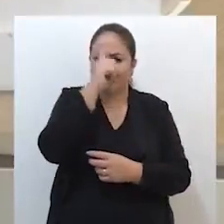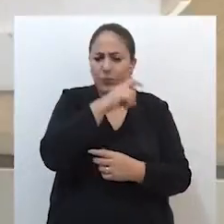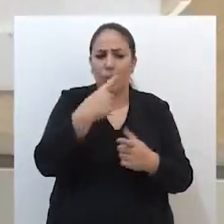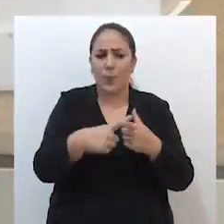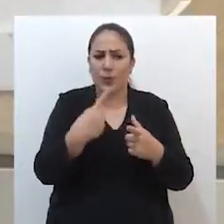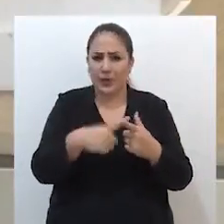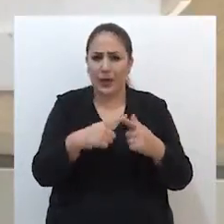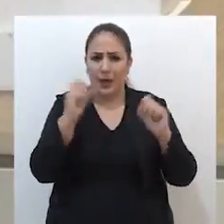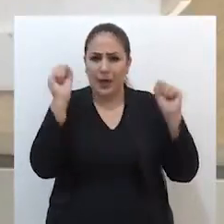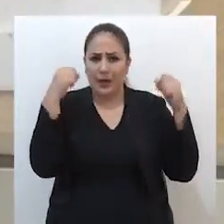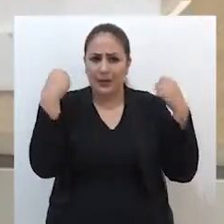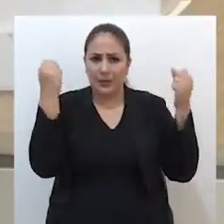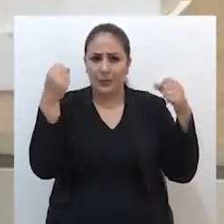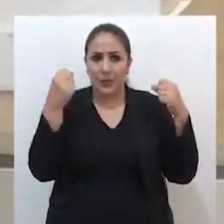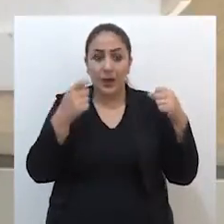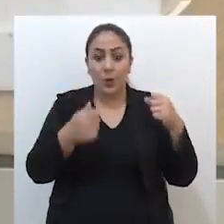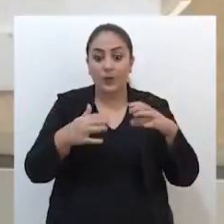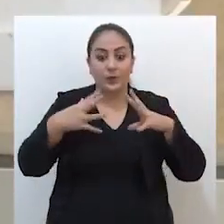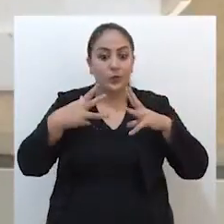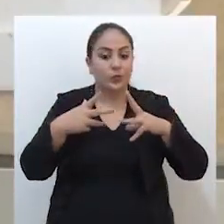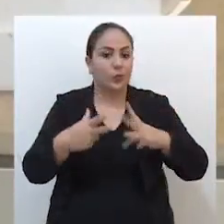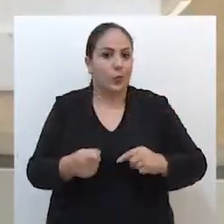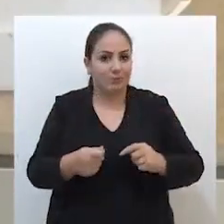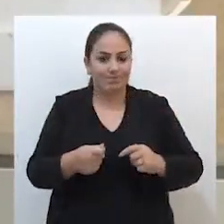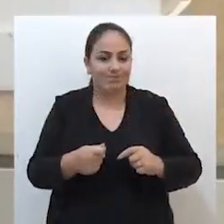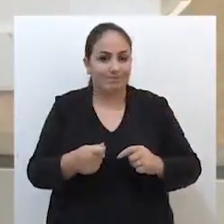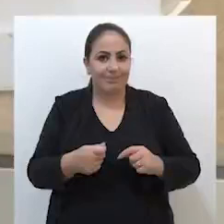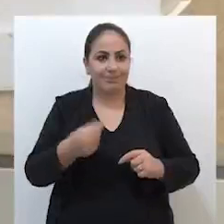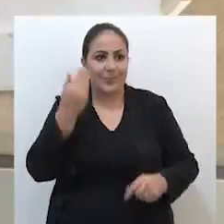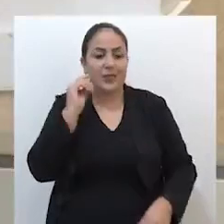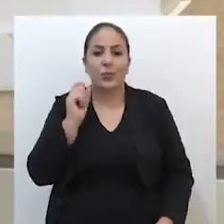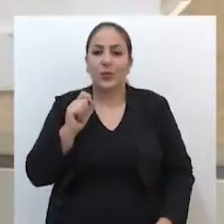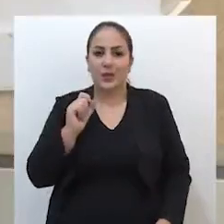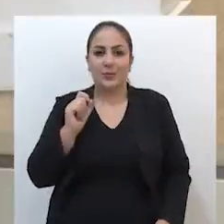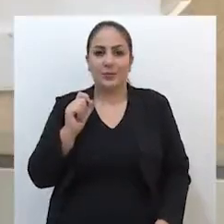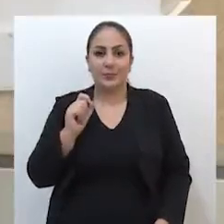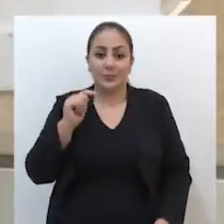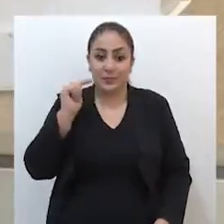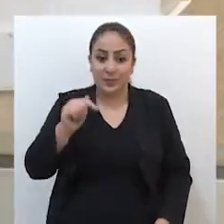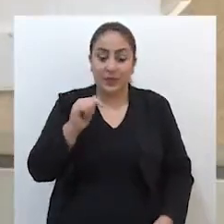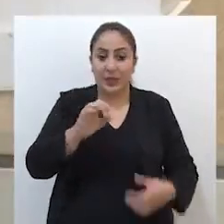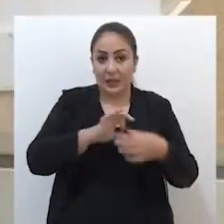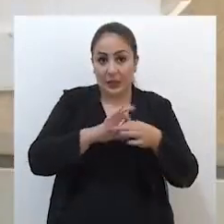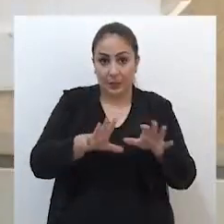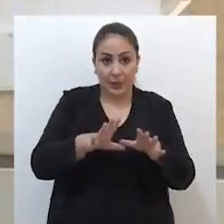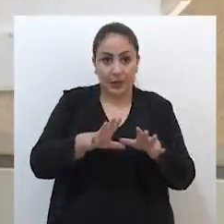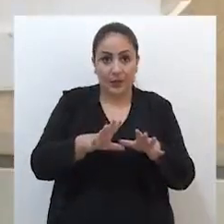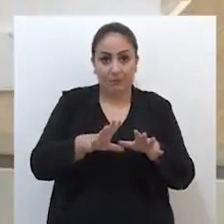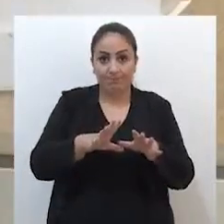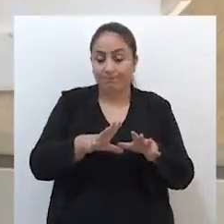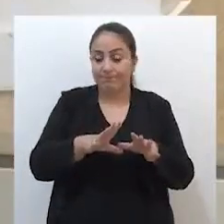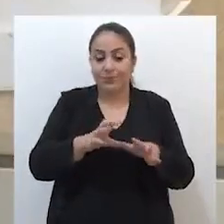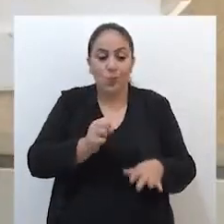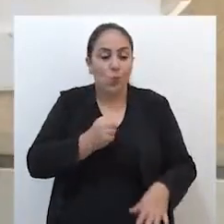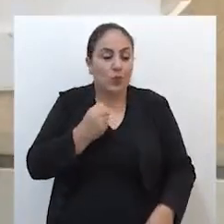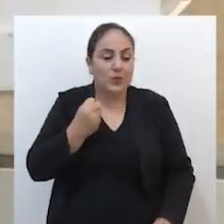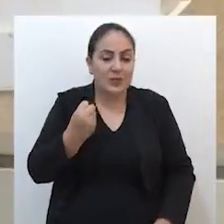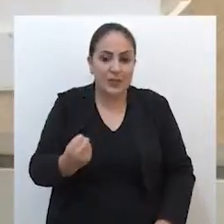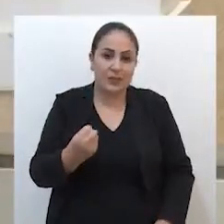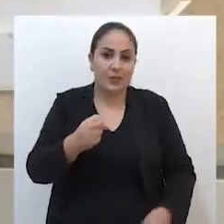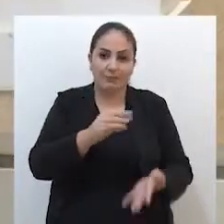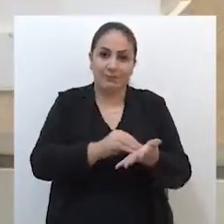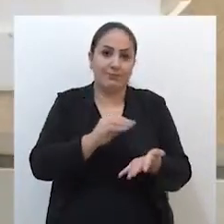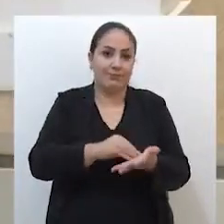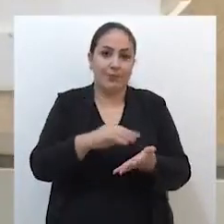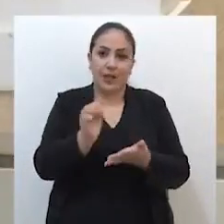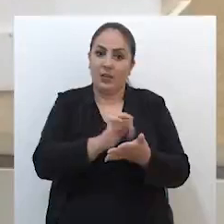difícil porque as academias, ou boa parte delas, entenderam que aquilo que havia sido liberado era insuficiente